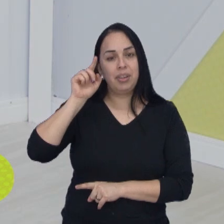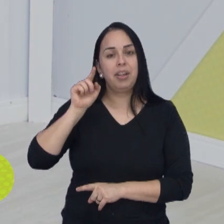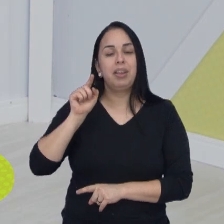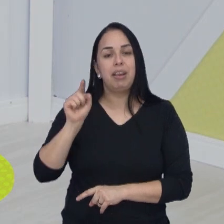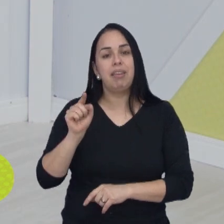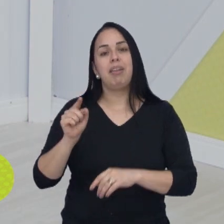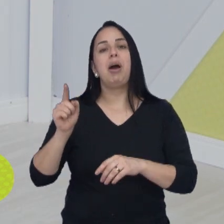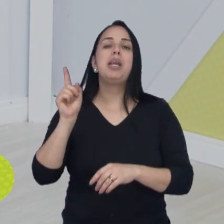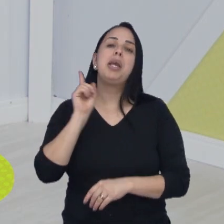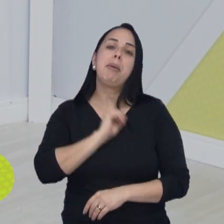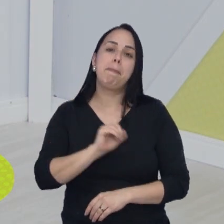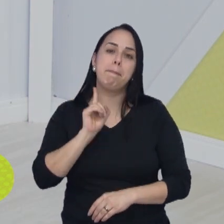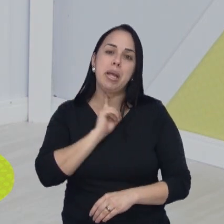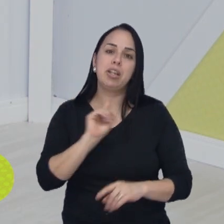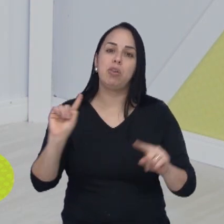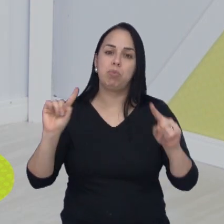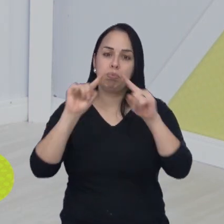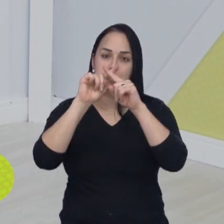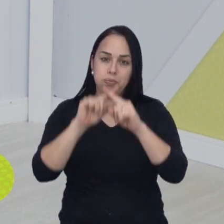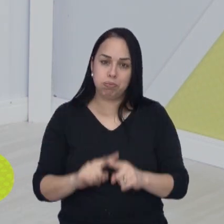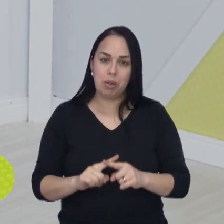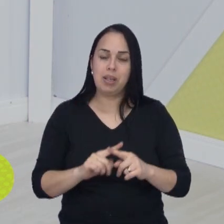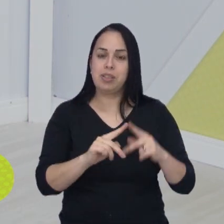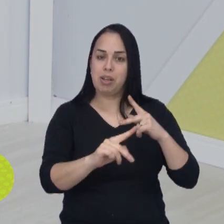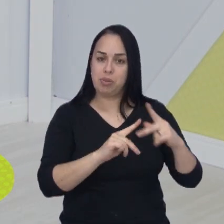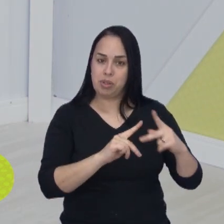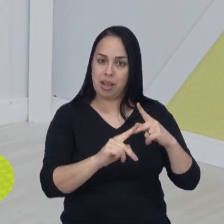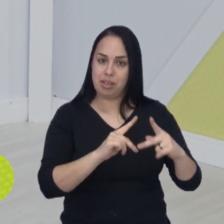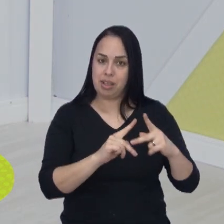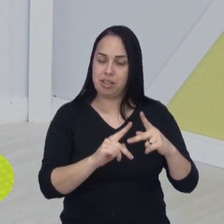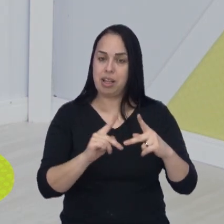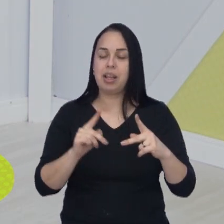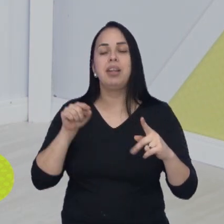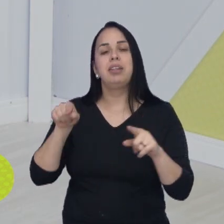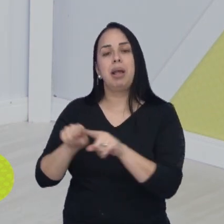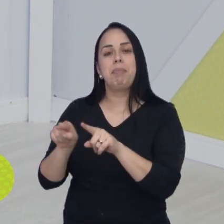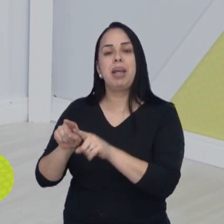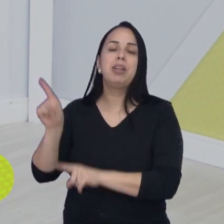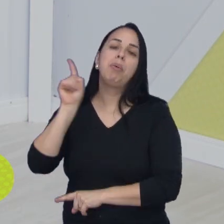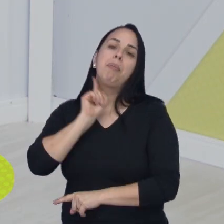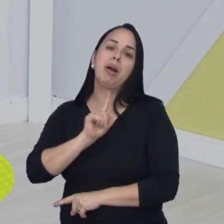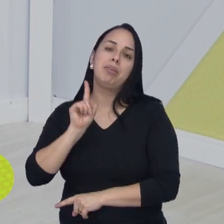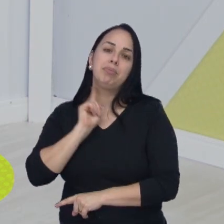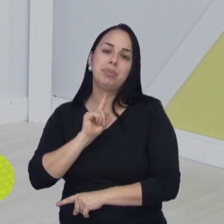BH. É o próximo jogo do São José Sub-20, dentro desse campeonato Talentos LNF.